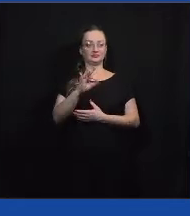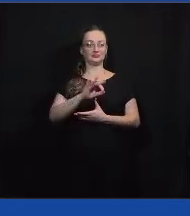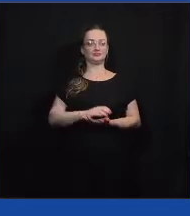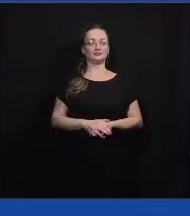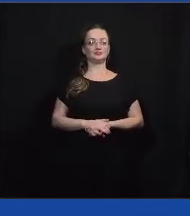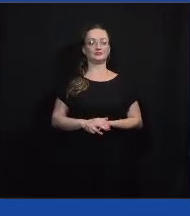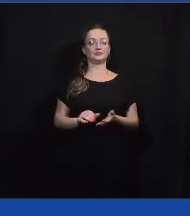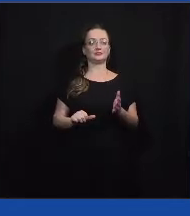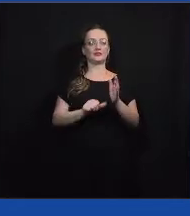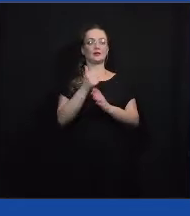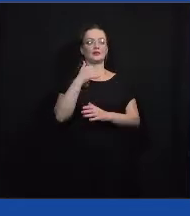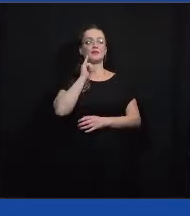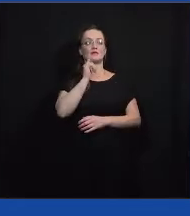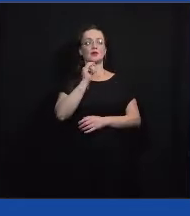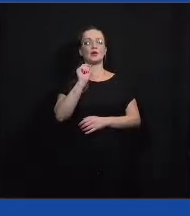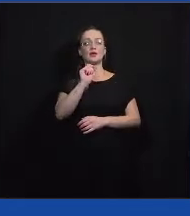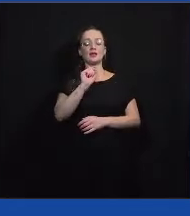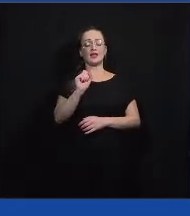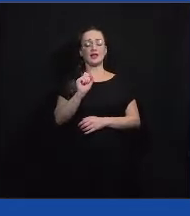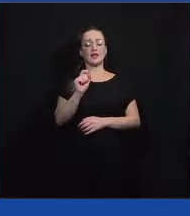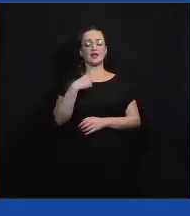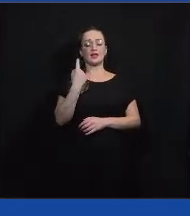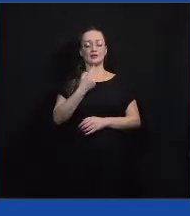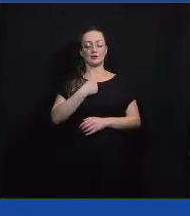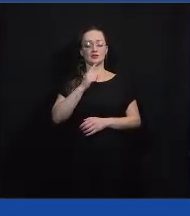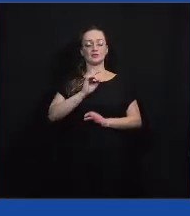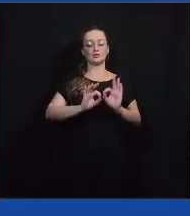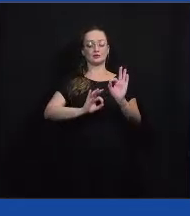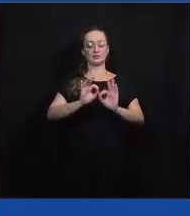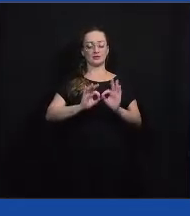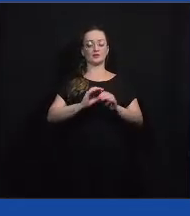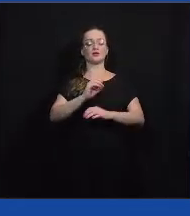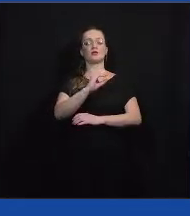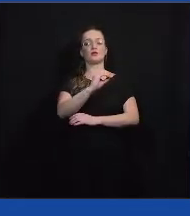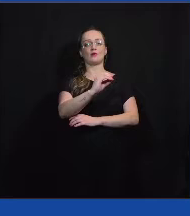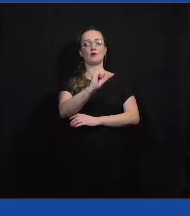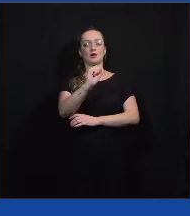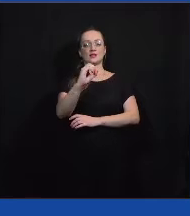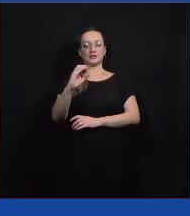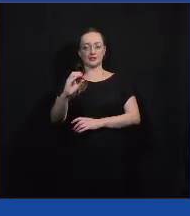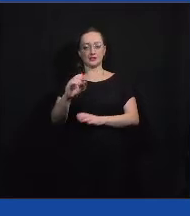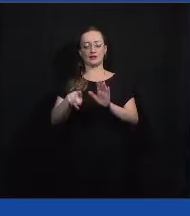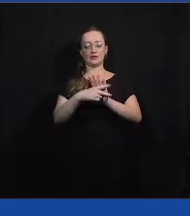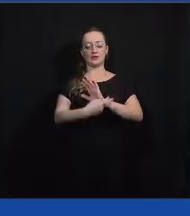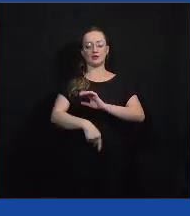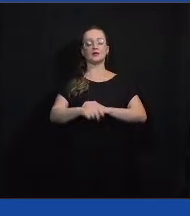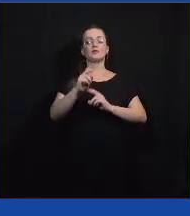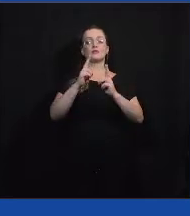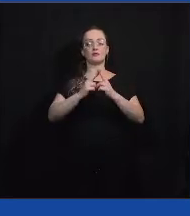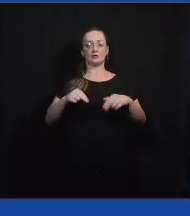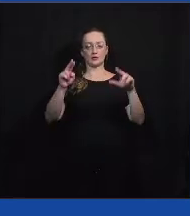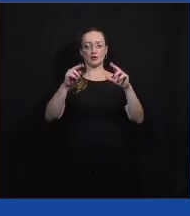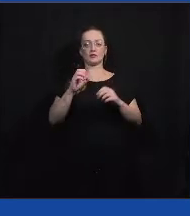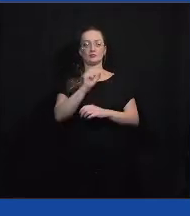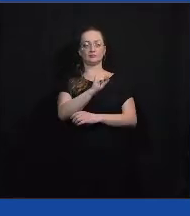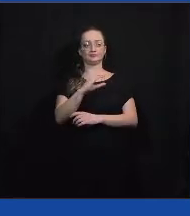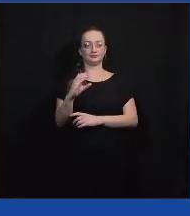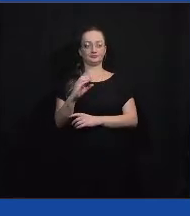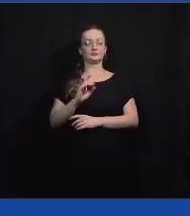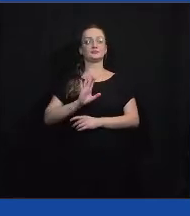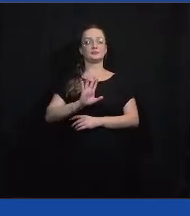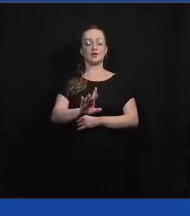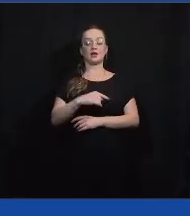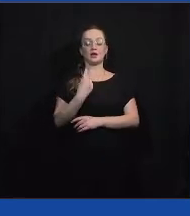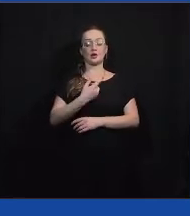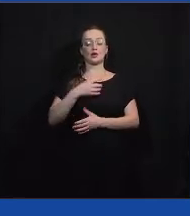Primeiro, falar quem que é o Politise, nós somos uma organização da sociedade civil aqui de Florianópolis, Santa Catarina, mas a nossa